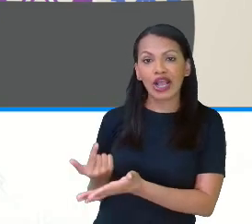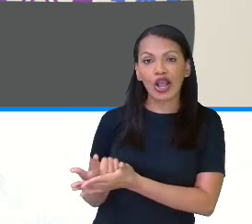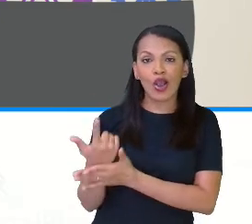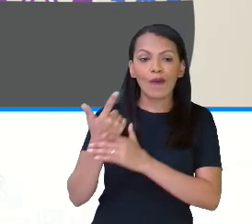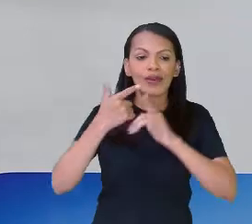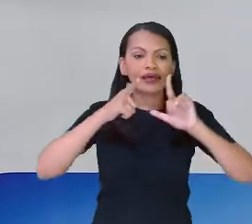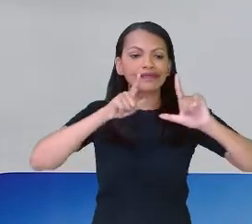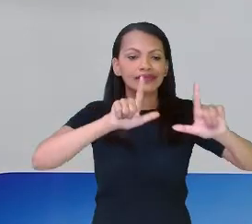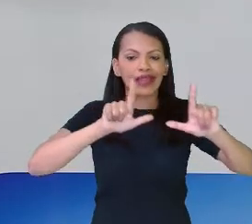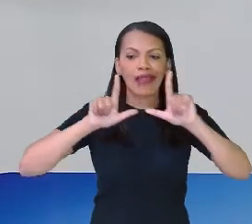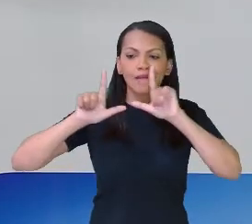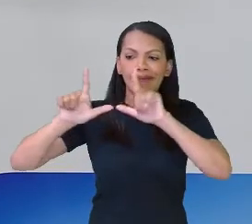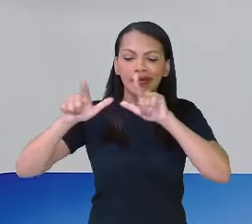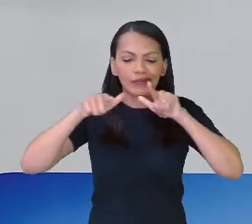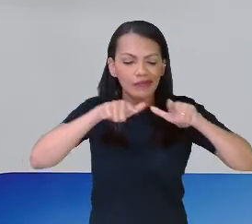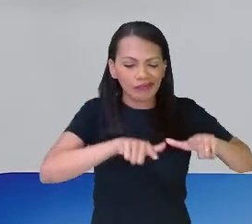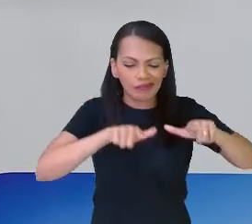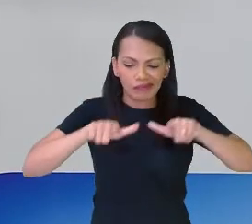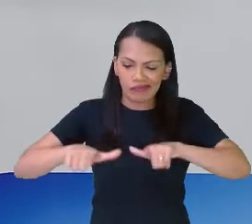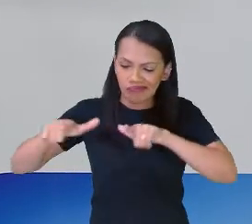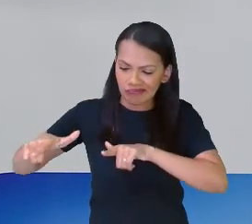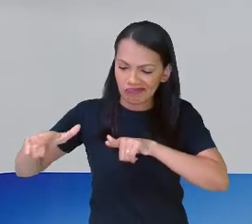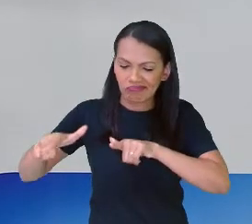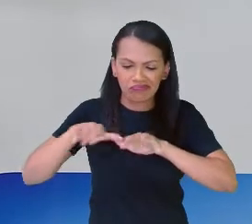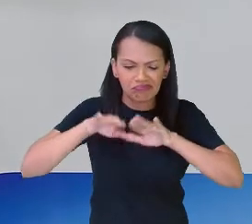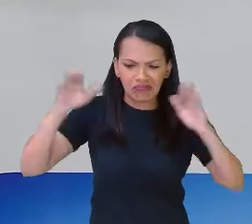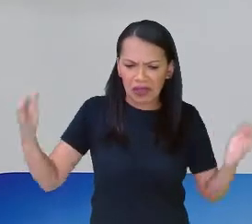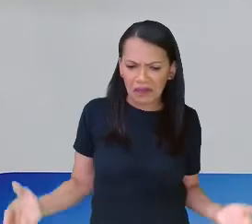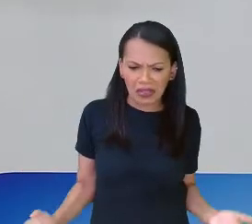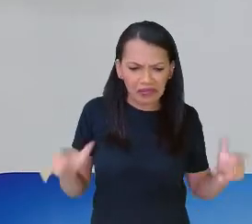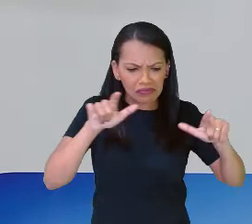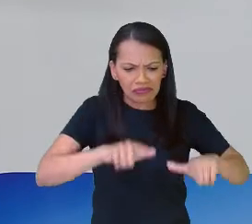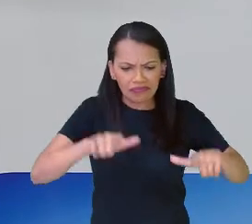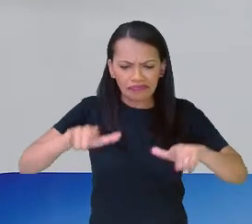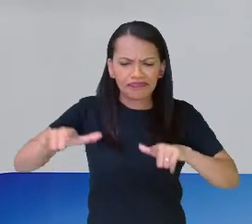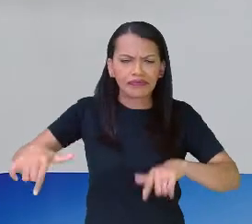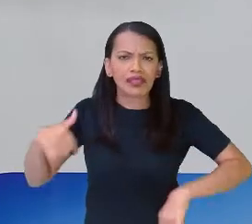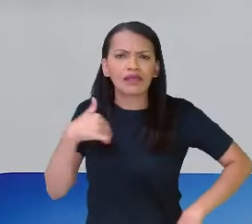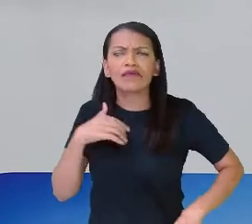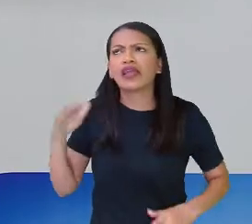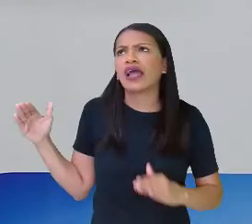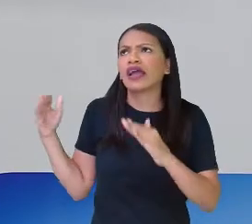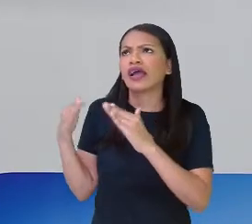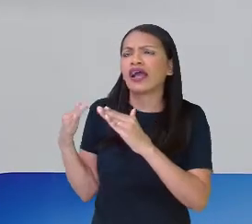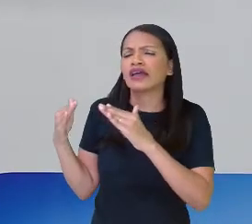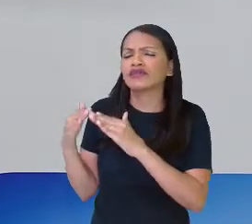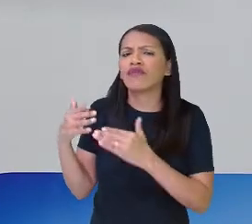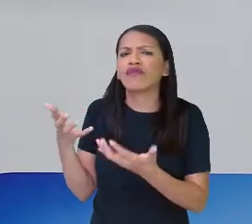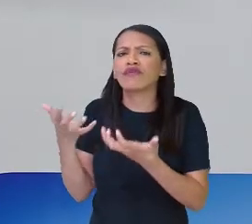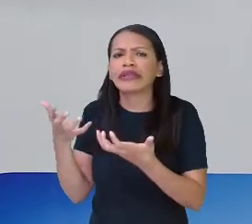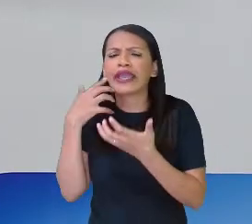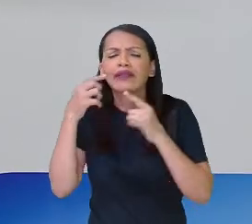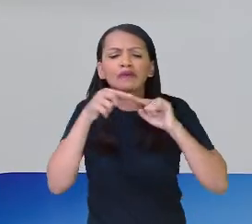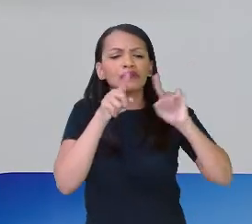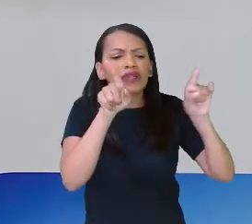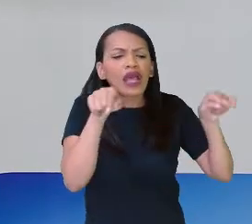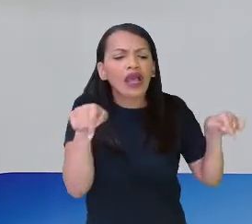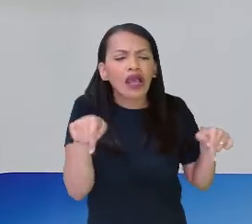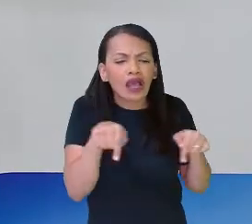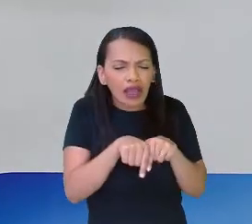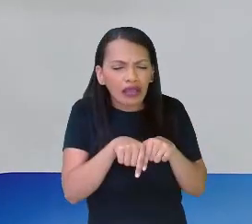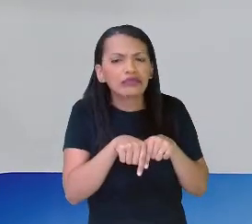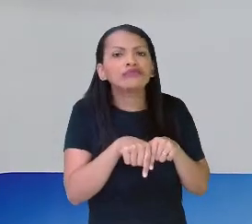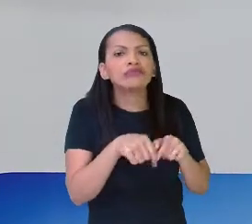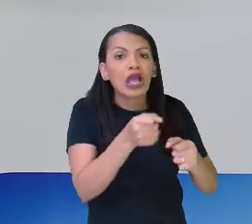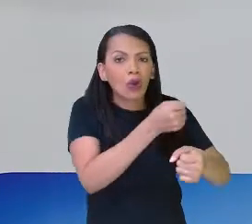colocar em algum cômodo? Se eu quero aí, eu tenho a minha casa, eu quero colocar na cozinha, cerâmica, se eu quero colocar na